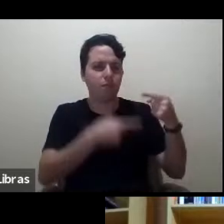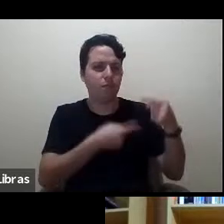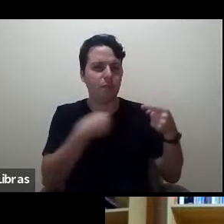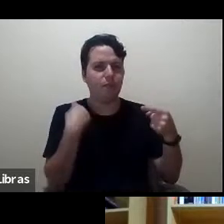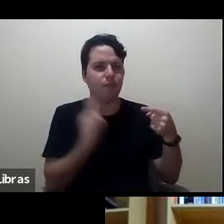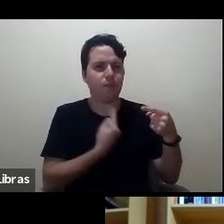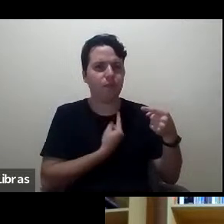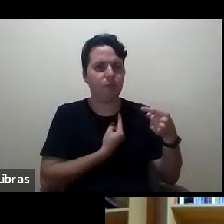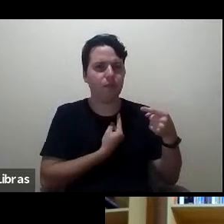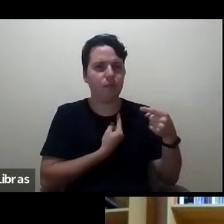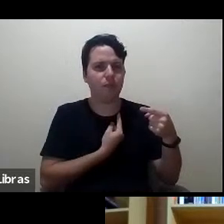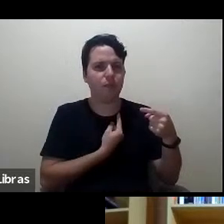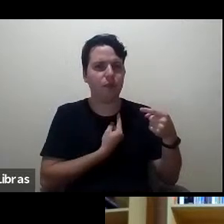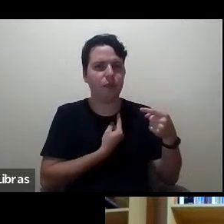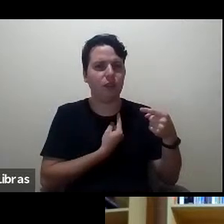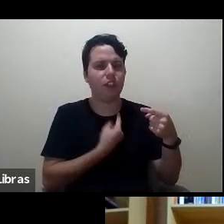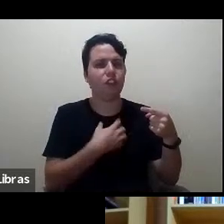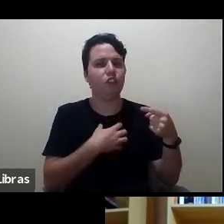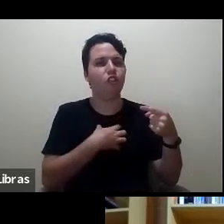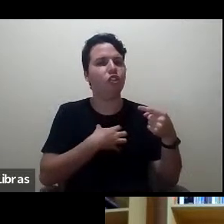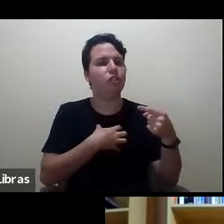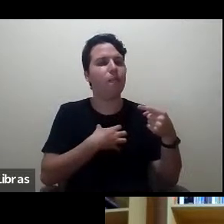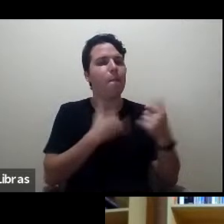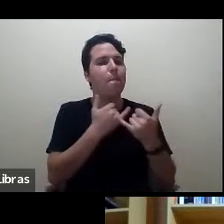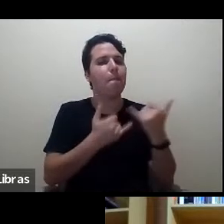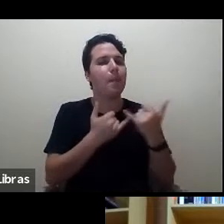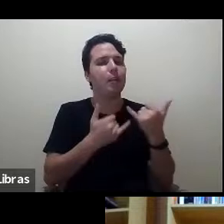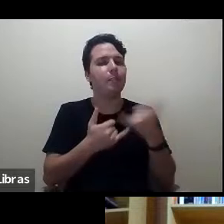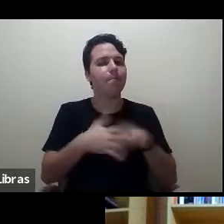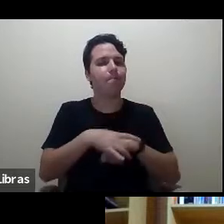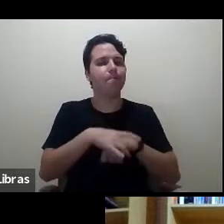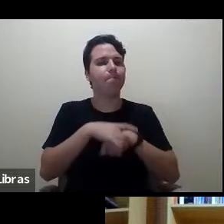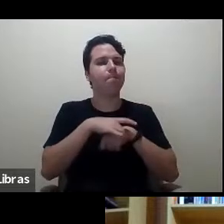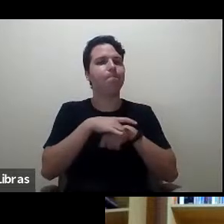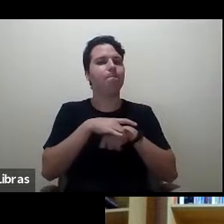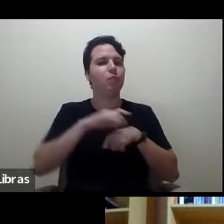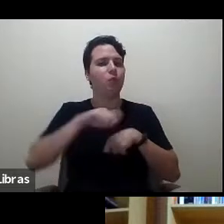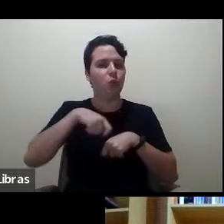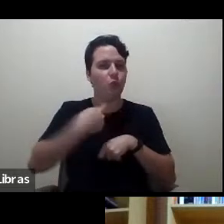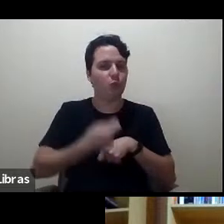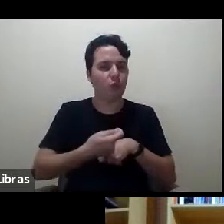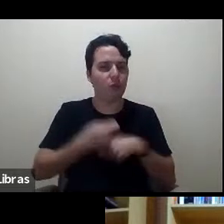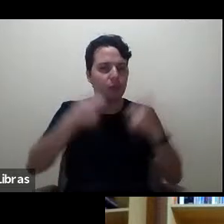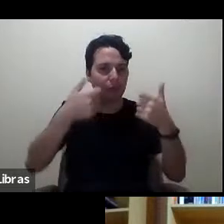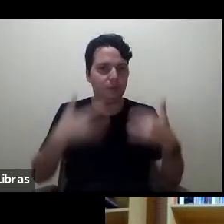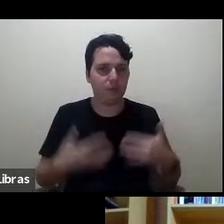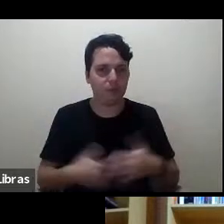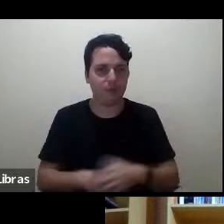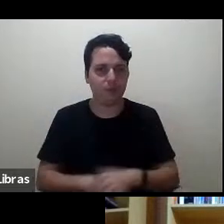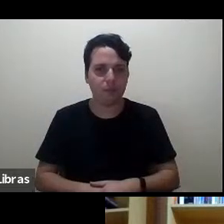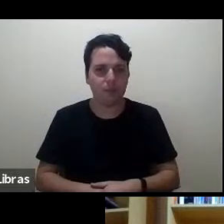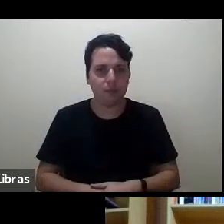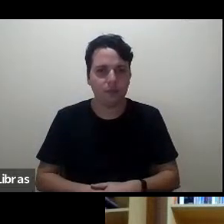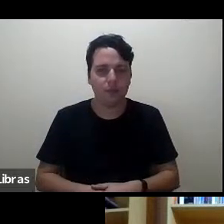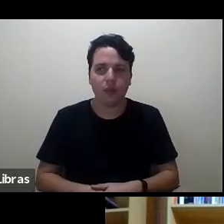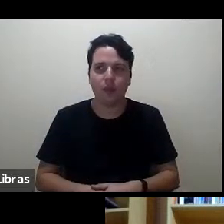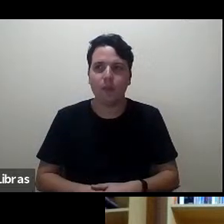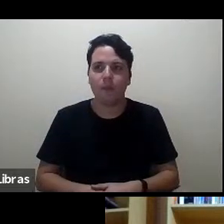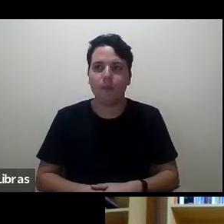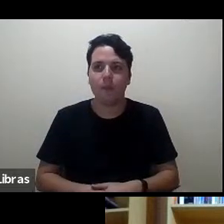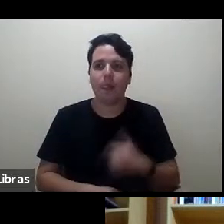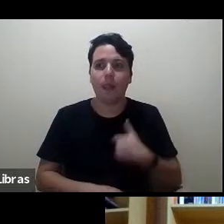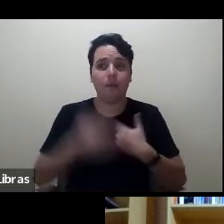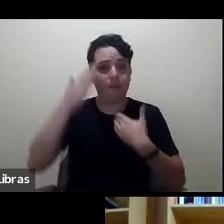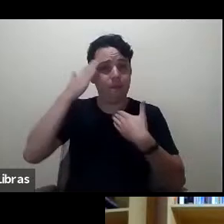colocar em guarda a respeito desses eu acho eu agradeço a tua a tua